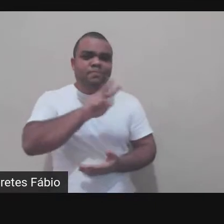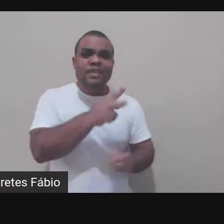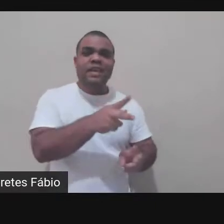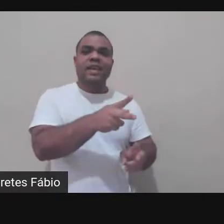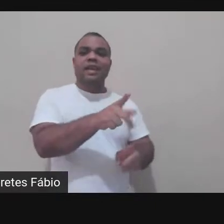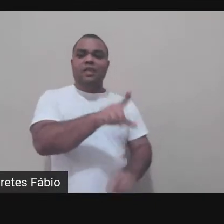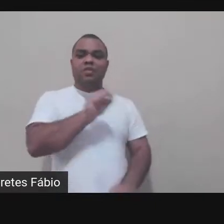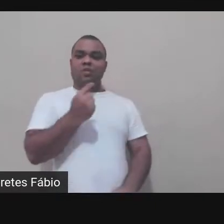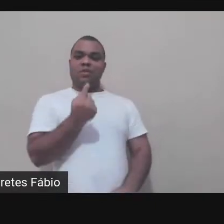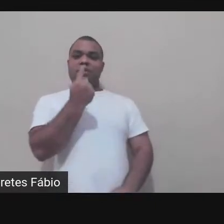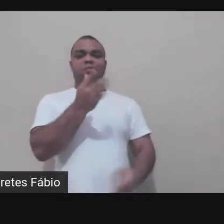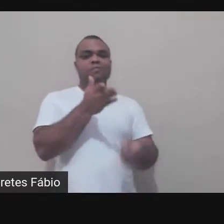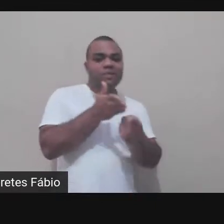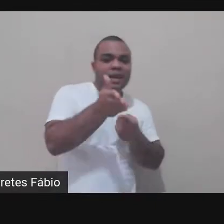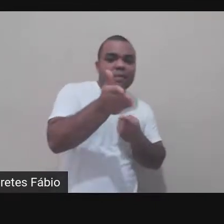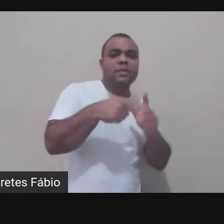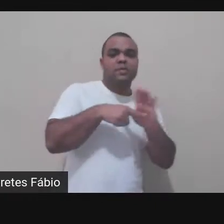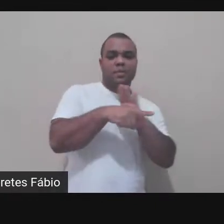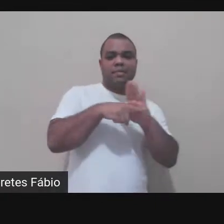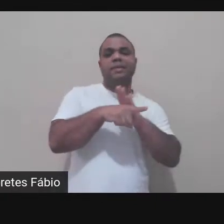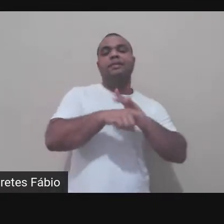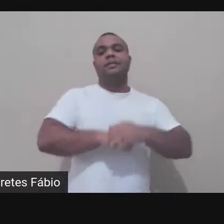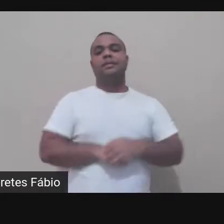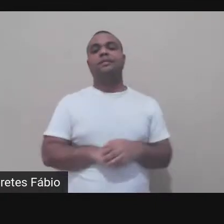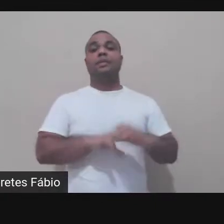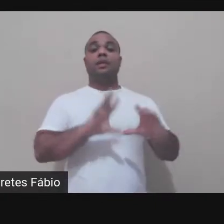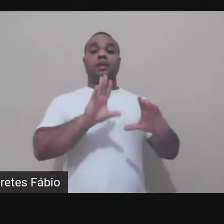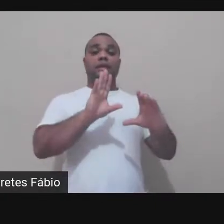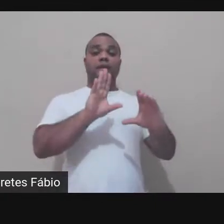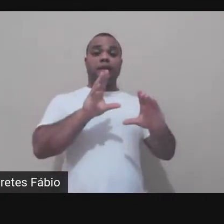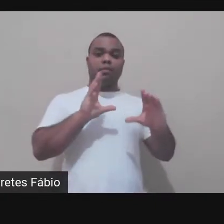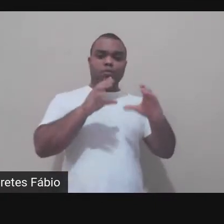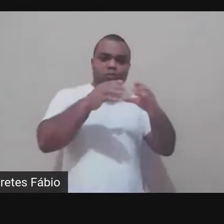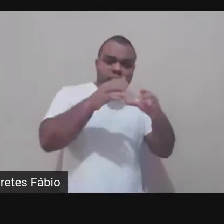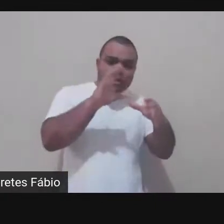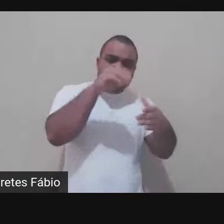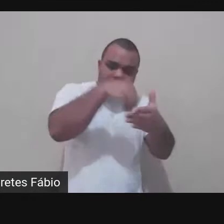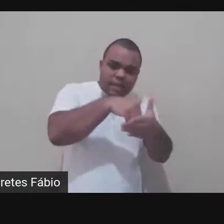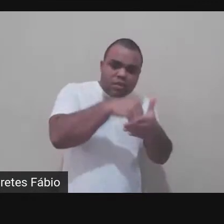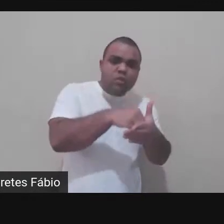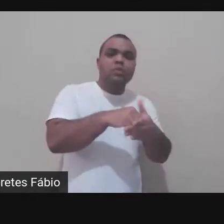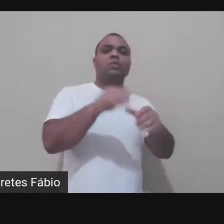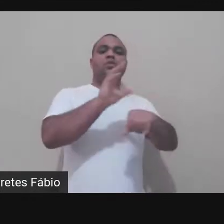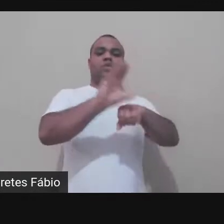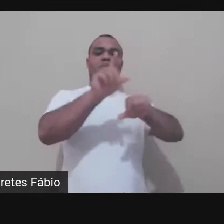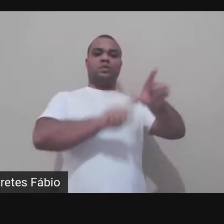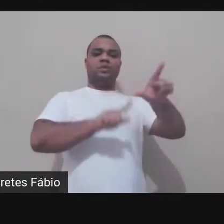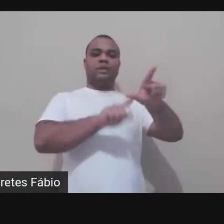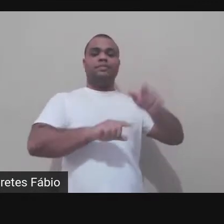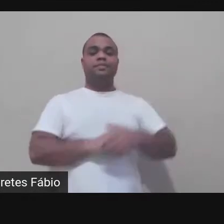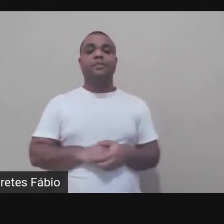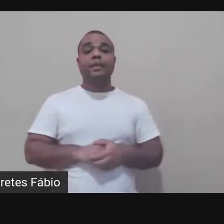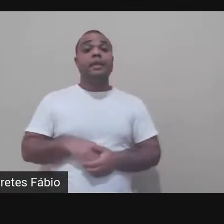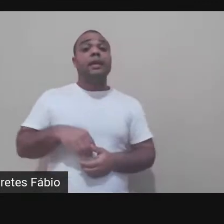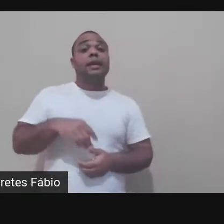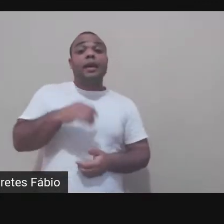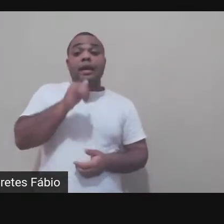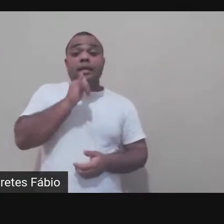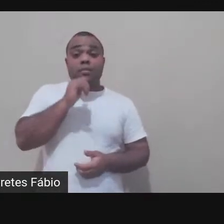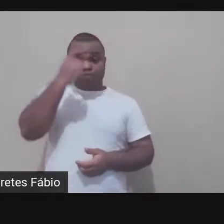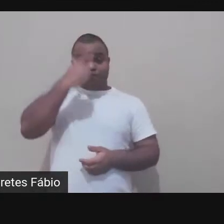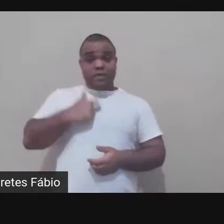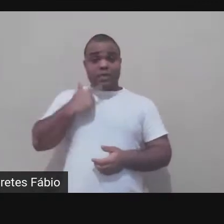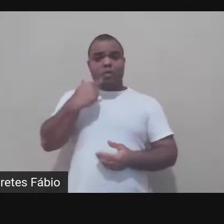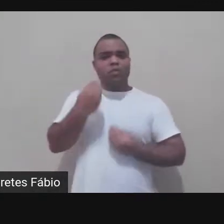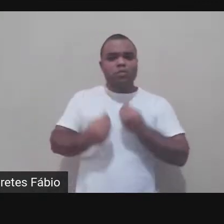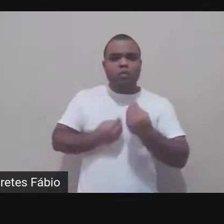meu trajeto e pela minha pesquisa, eu tenho vários interesses e são interesses muito diversos e eu fui encontrar o meu